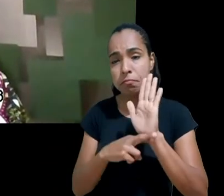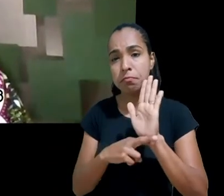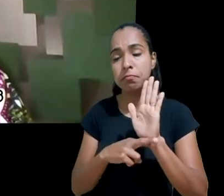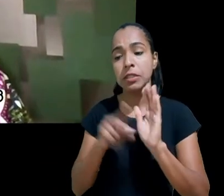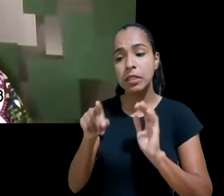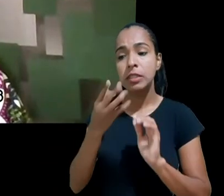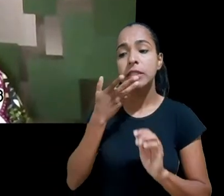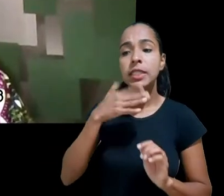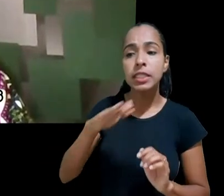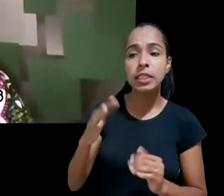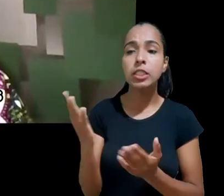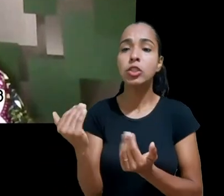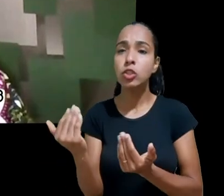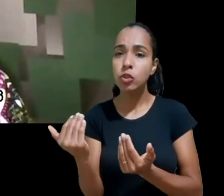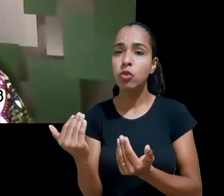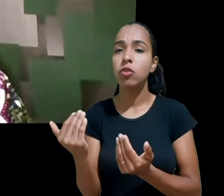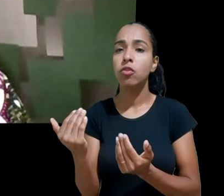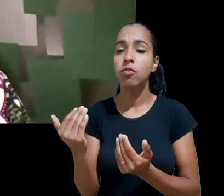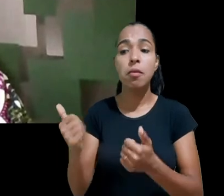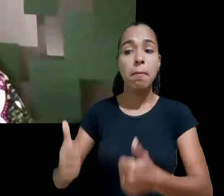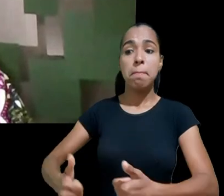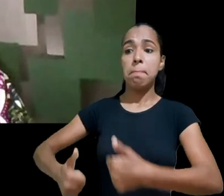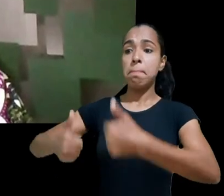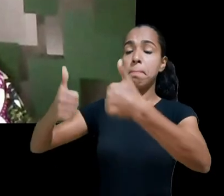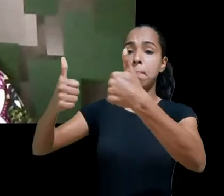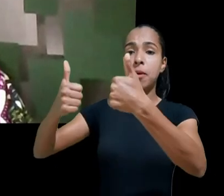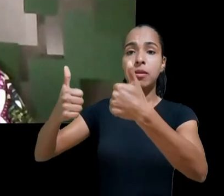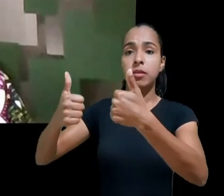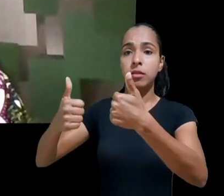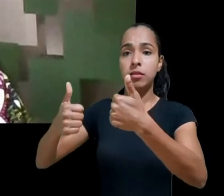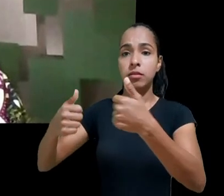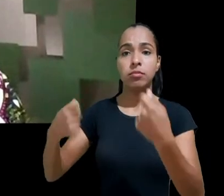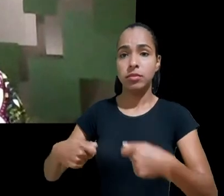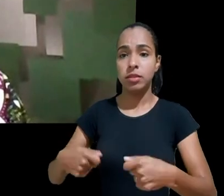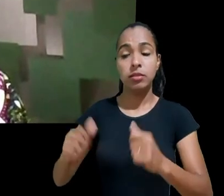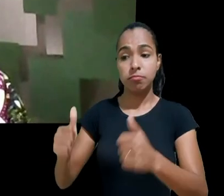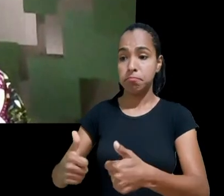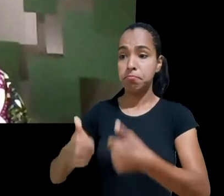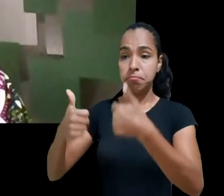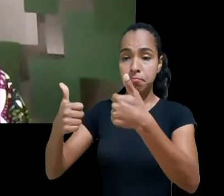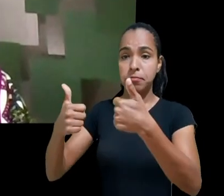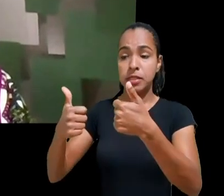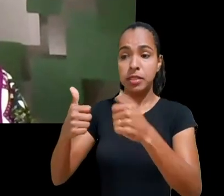maximizando as oportunidades e reduzindo os riscos que eles encontram